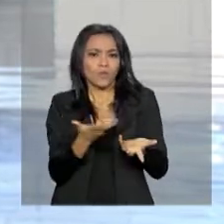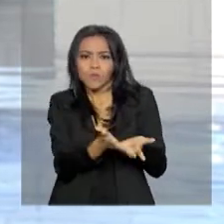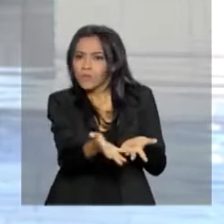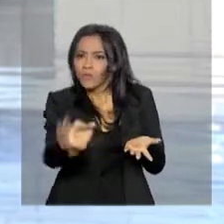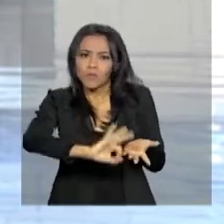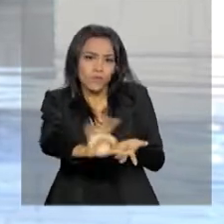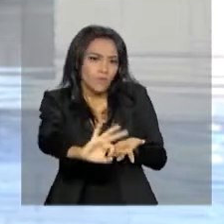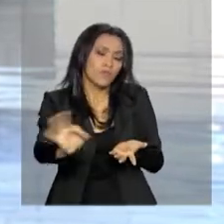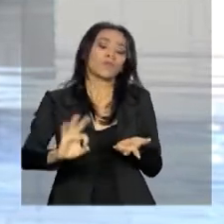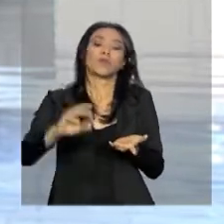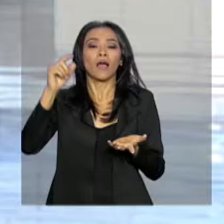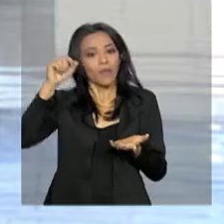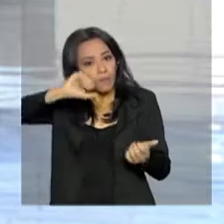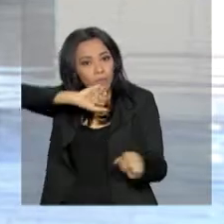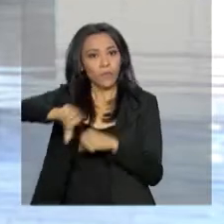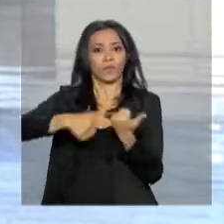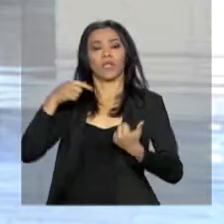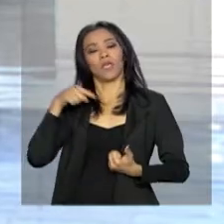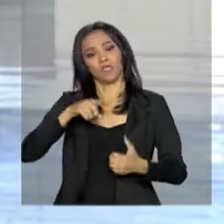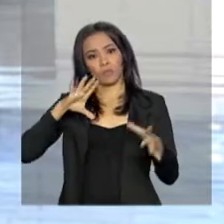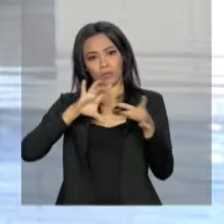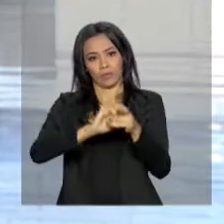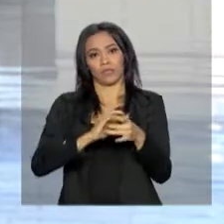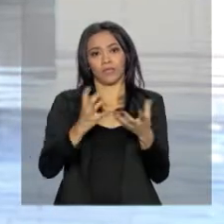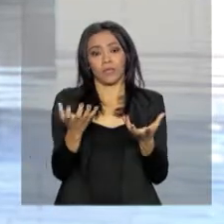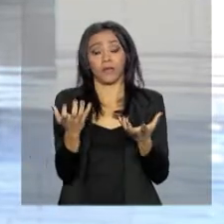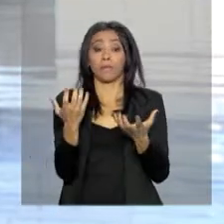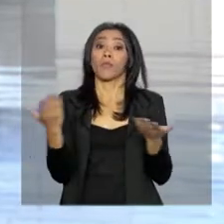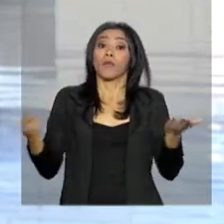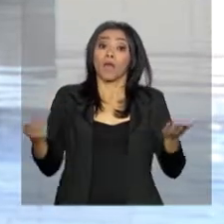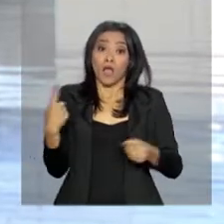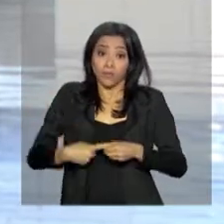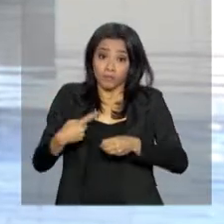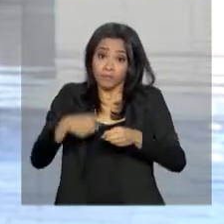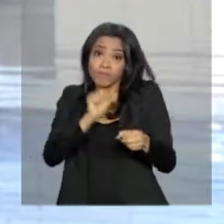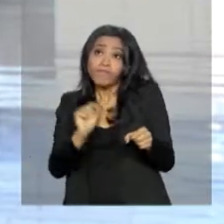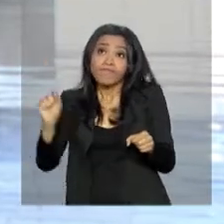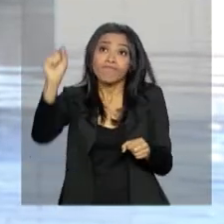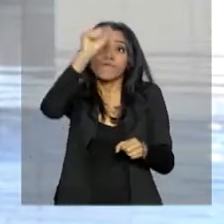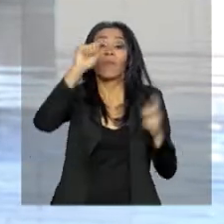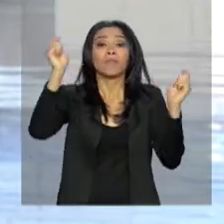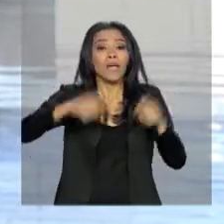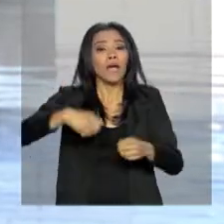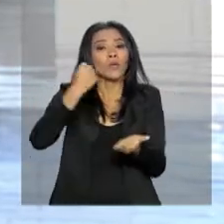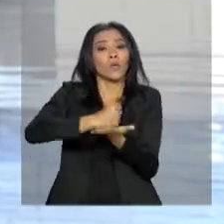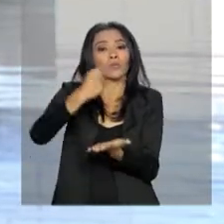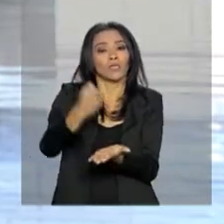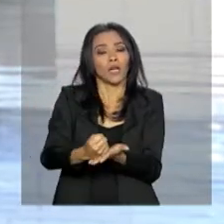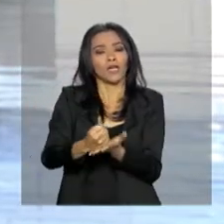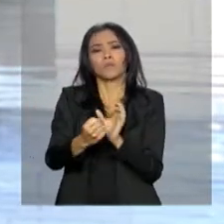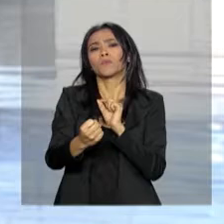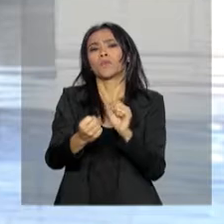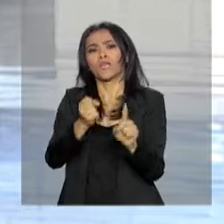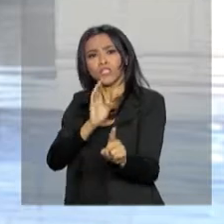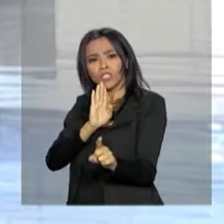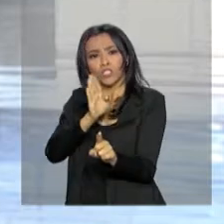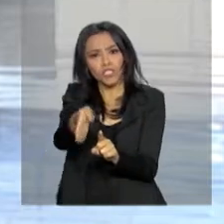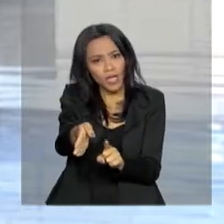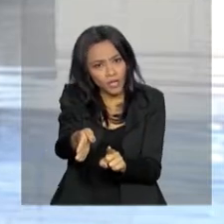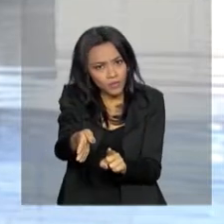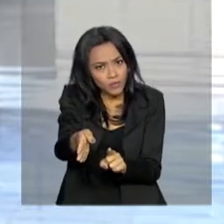tenta mudar essa realidade. Atualmente, as prefeituras podem fazer contratos diretamente com as